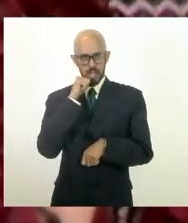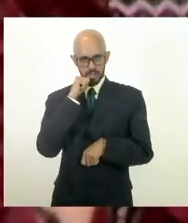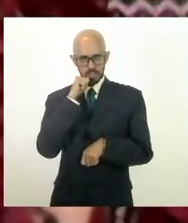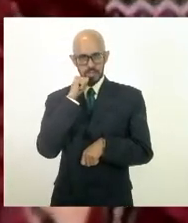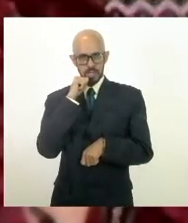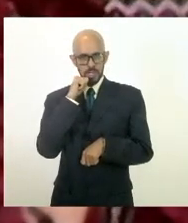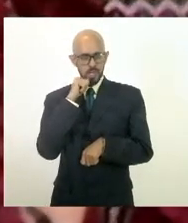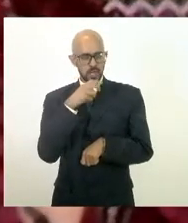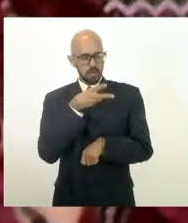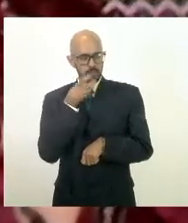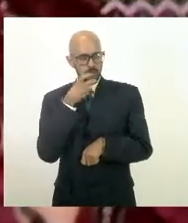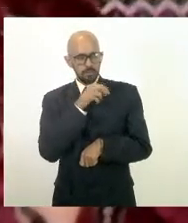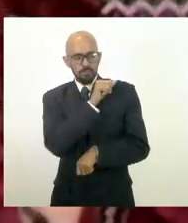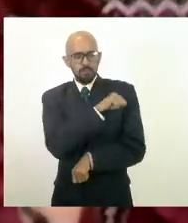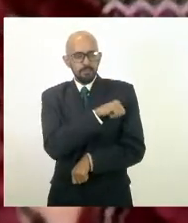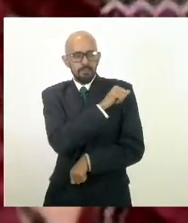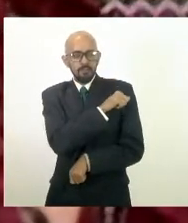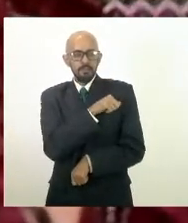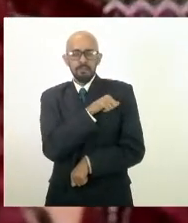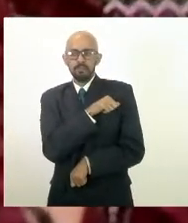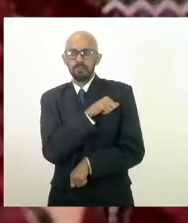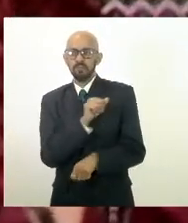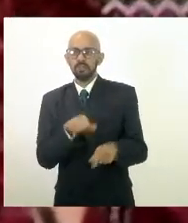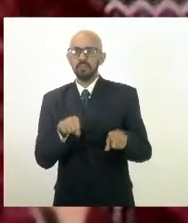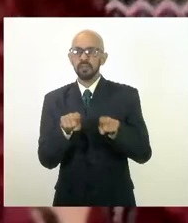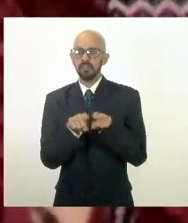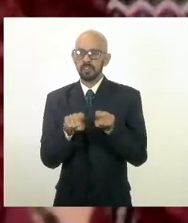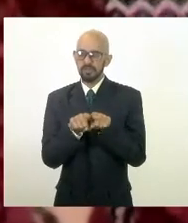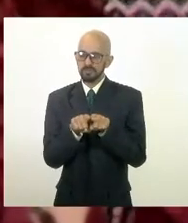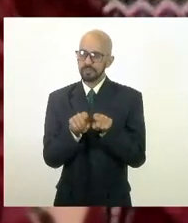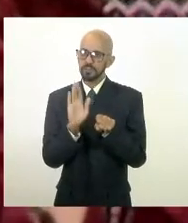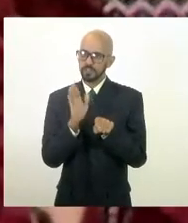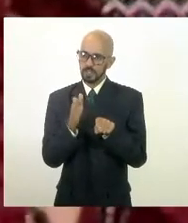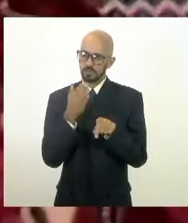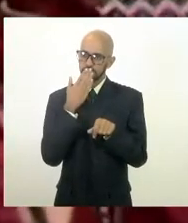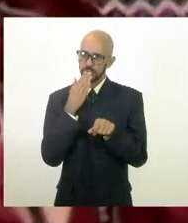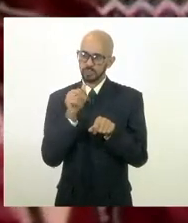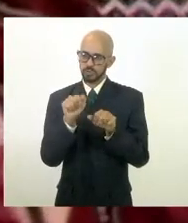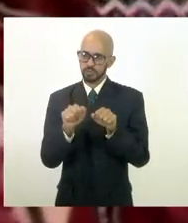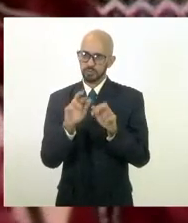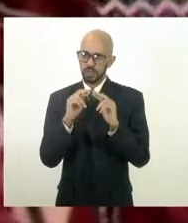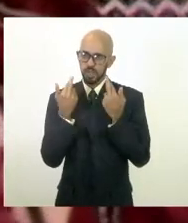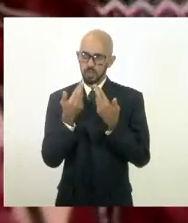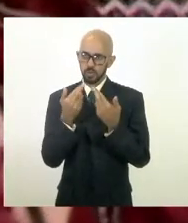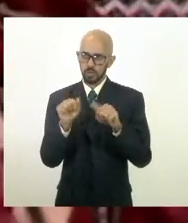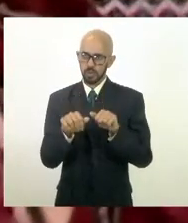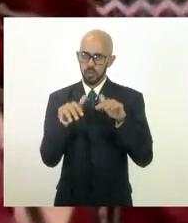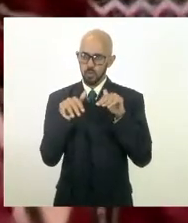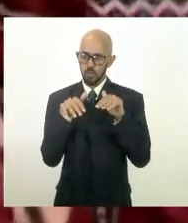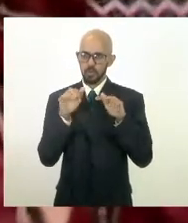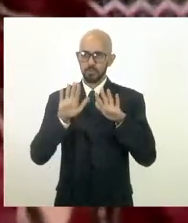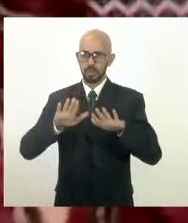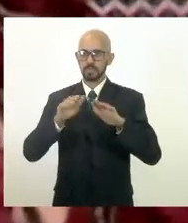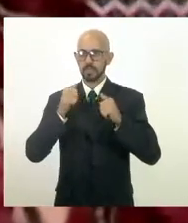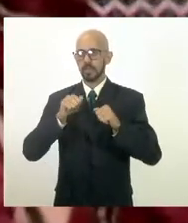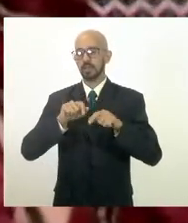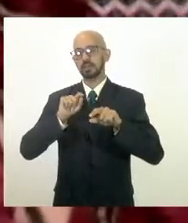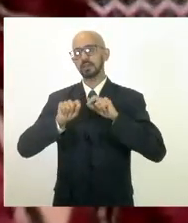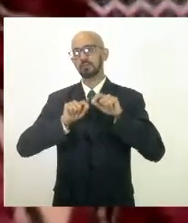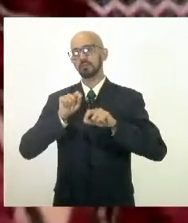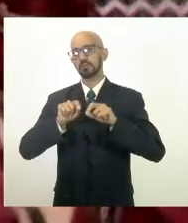vi que a deputada enfermeira Regiane também já havia solicitado uma reunião mas uma mediação em torno da